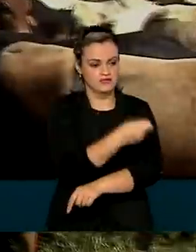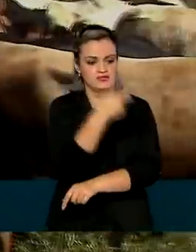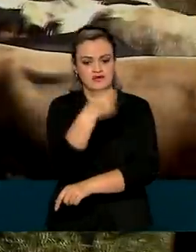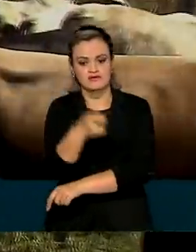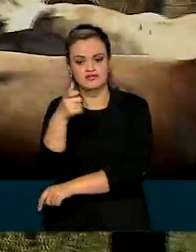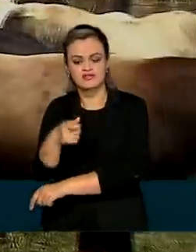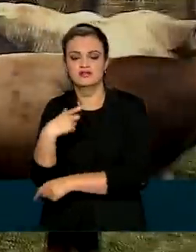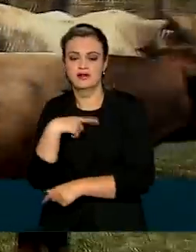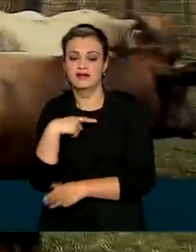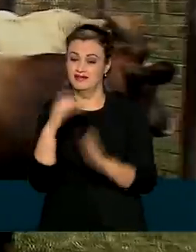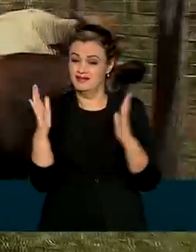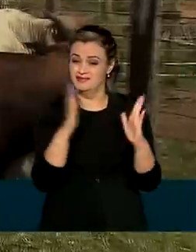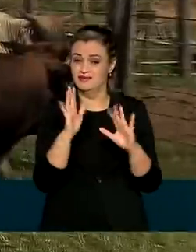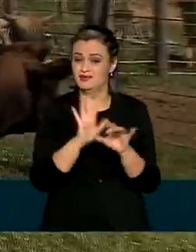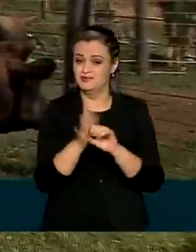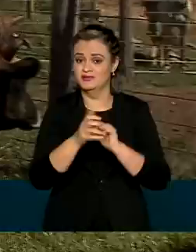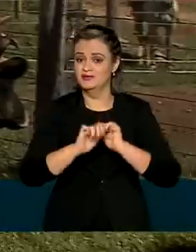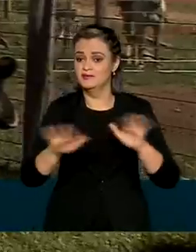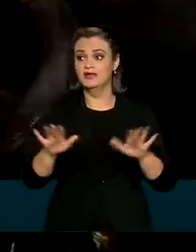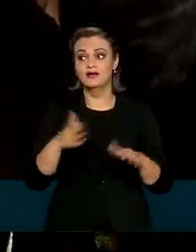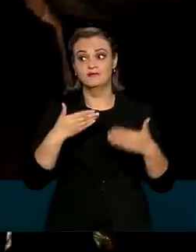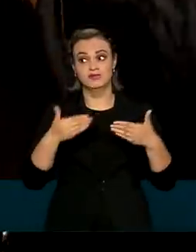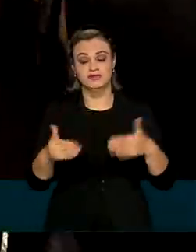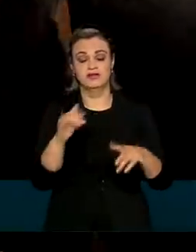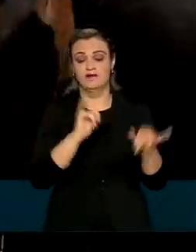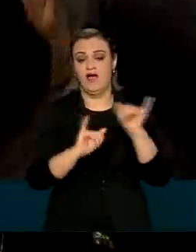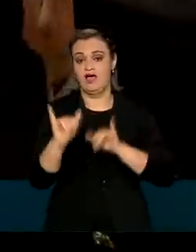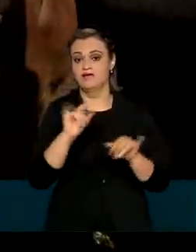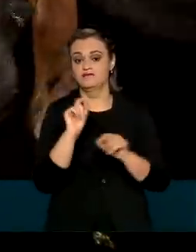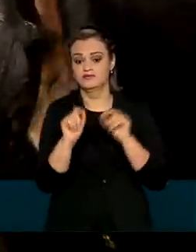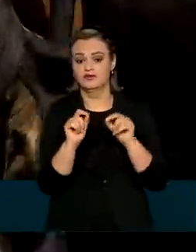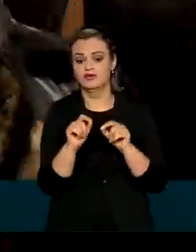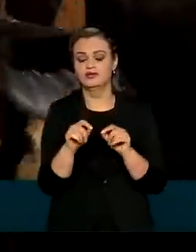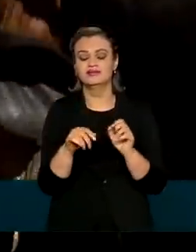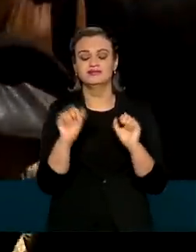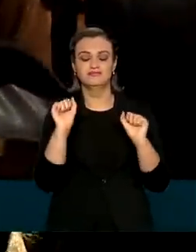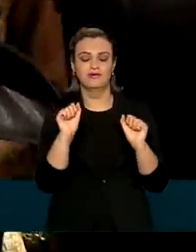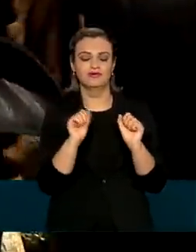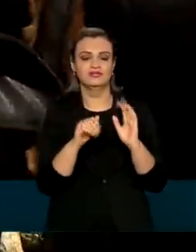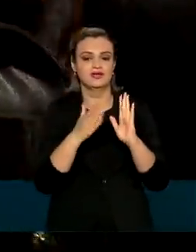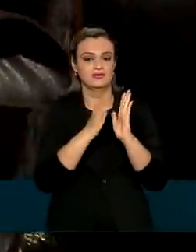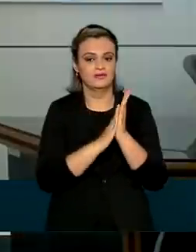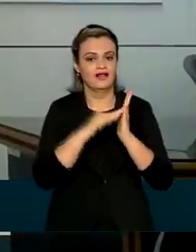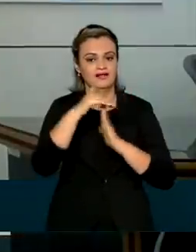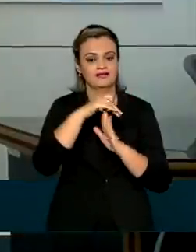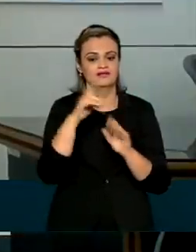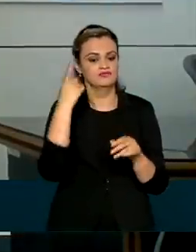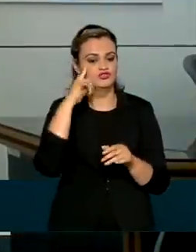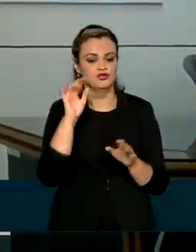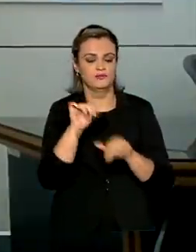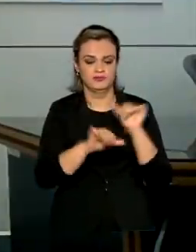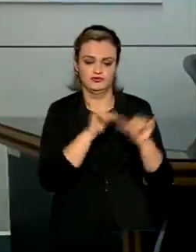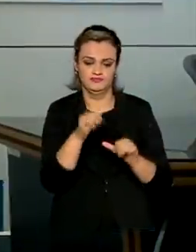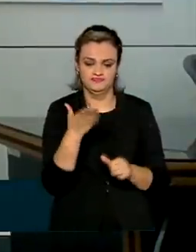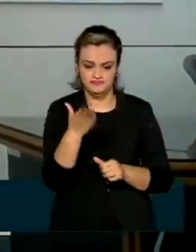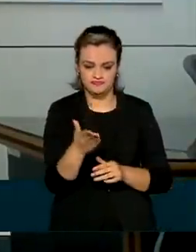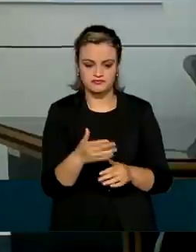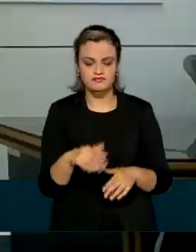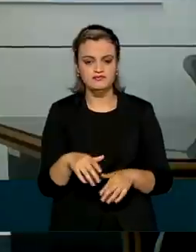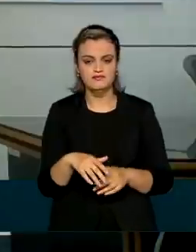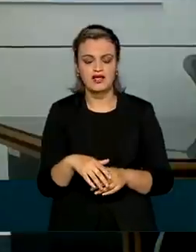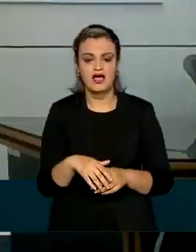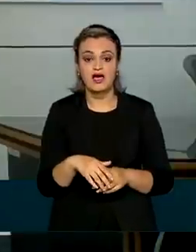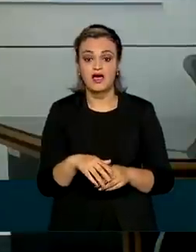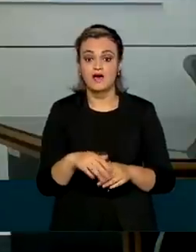Mas com a pandemia o Ministério alerta para possível mudança no cronograma. O Ministério da Agricultura poderá